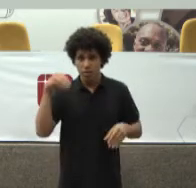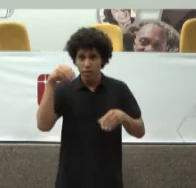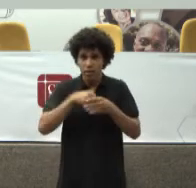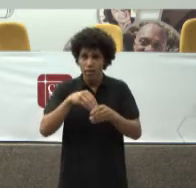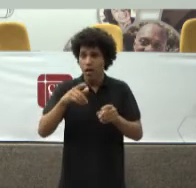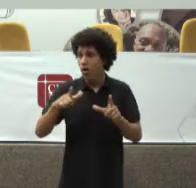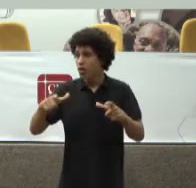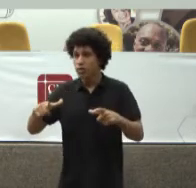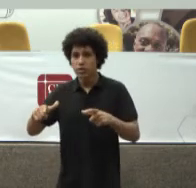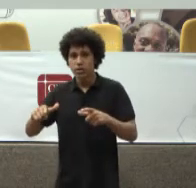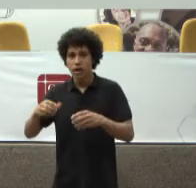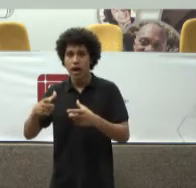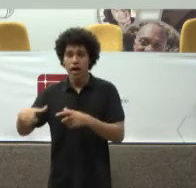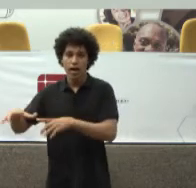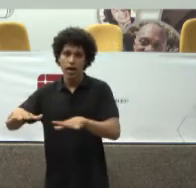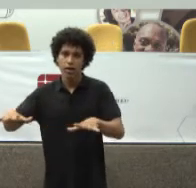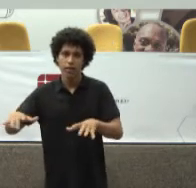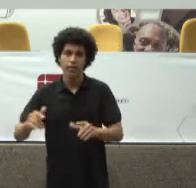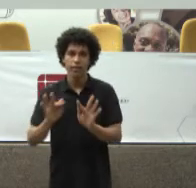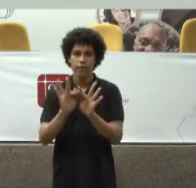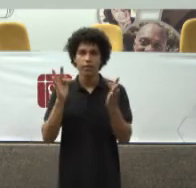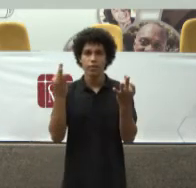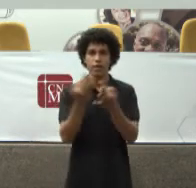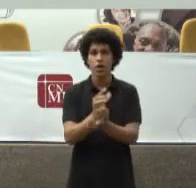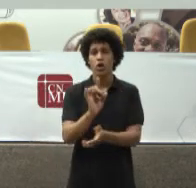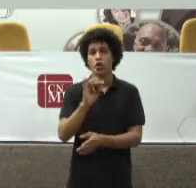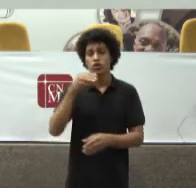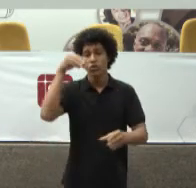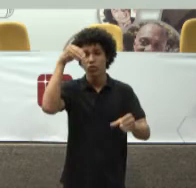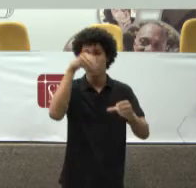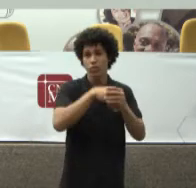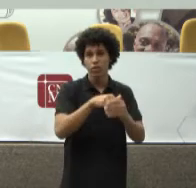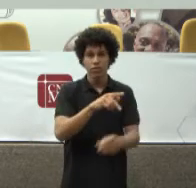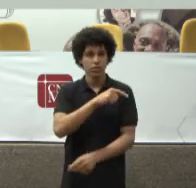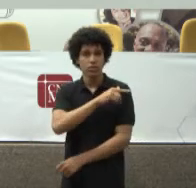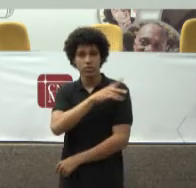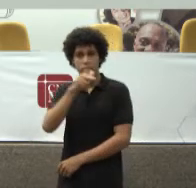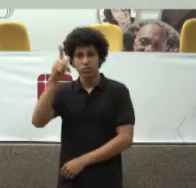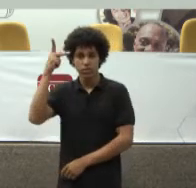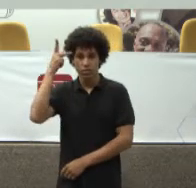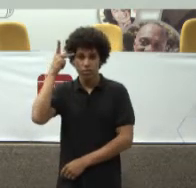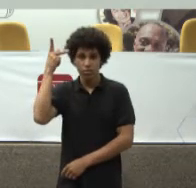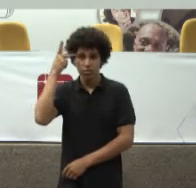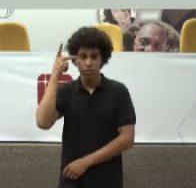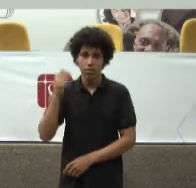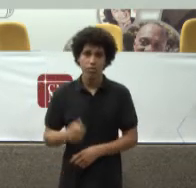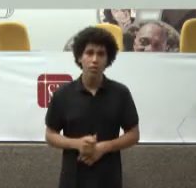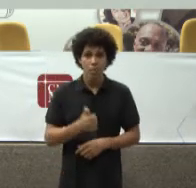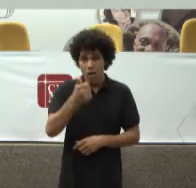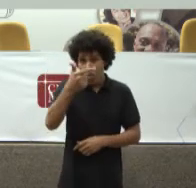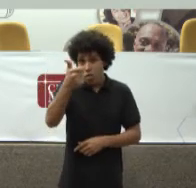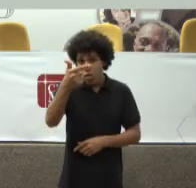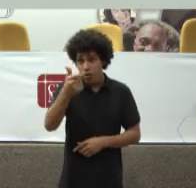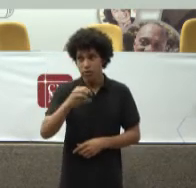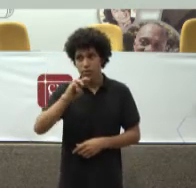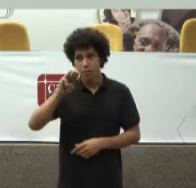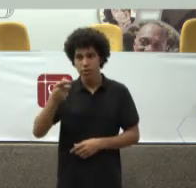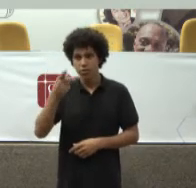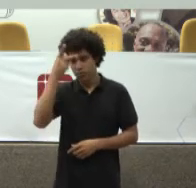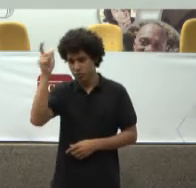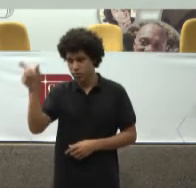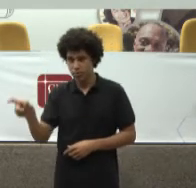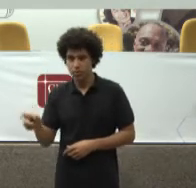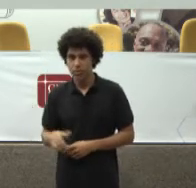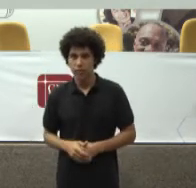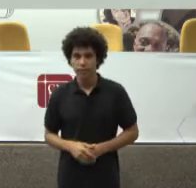Só no centro De São Paulo Para dois milhões De pessoas Esses promotores Atuavam Pré 69